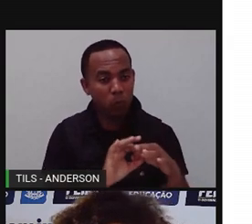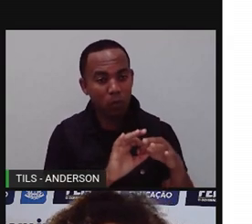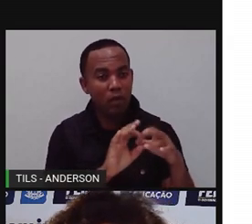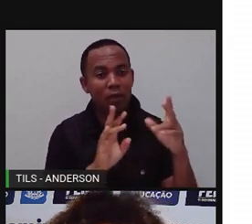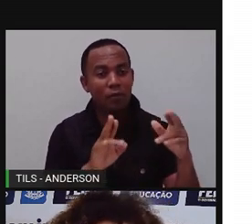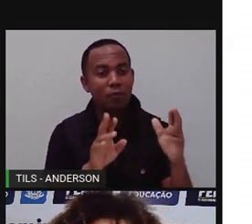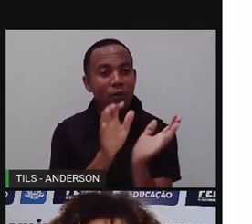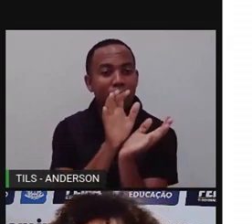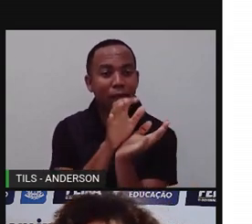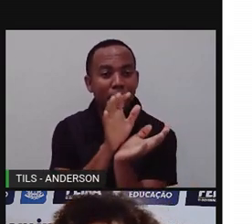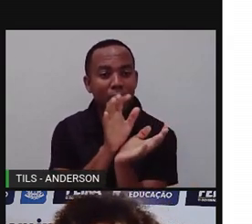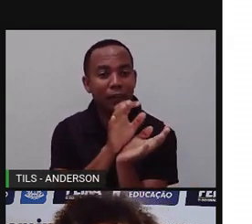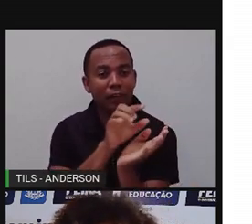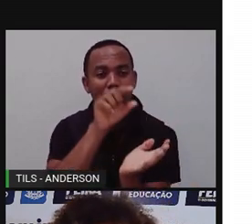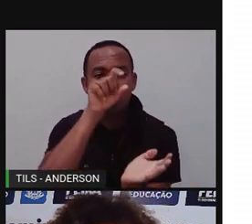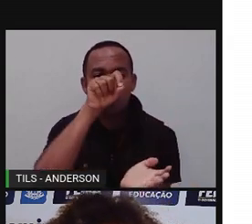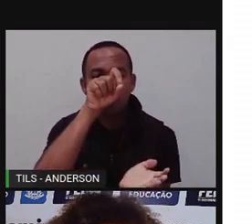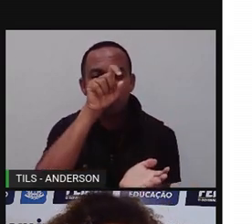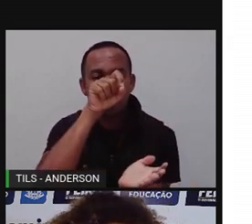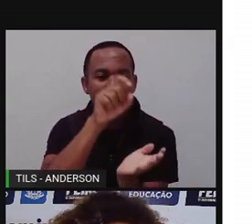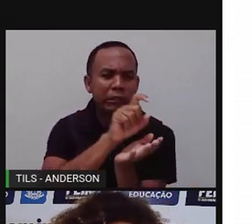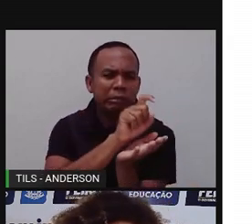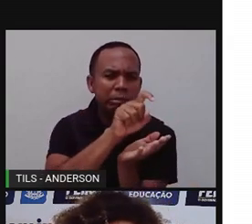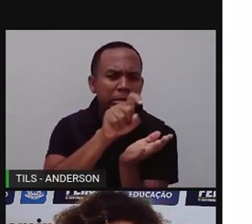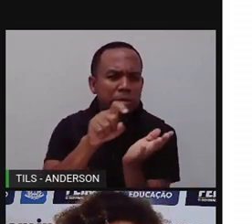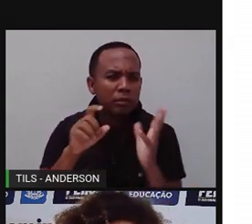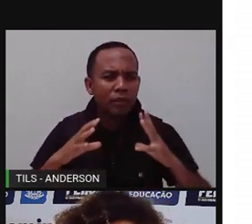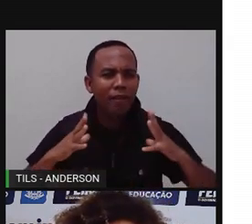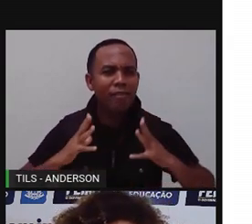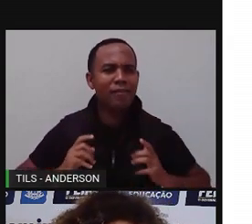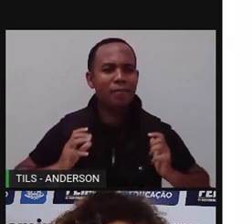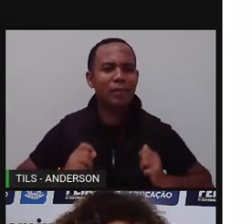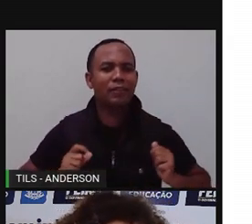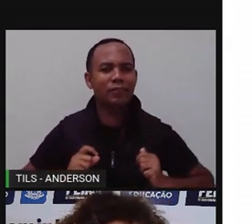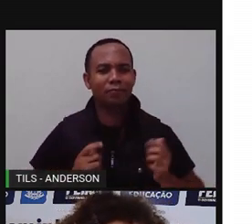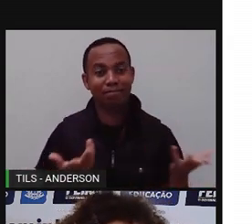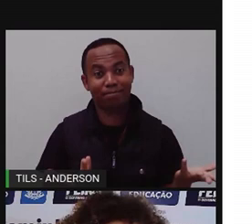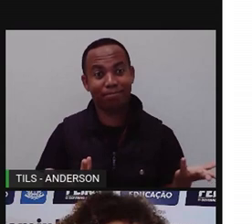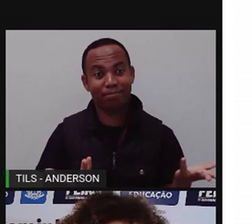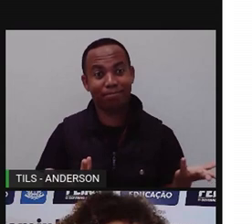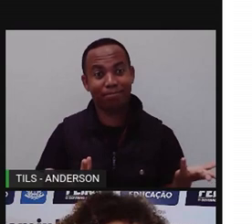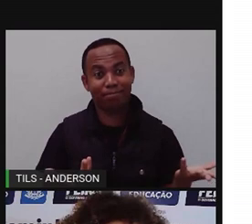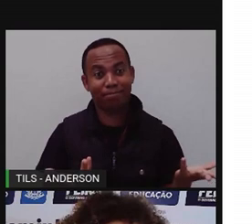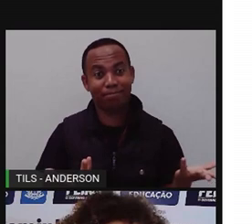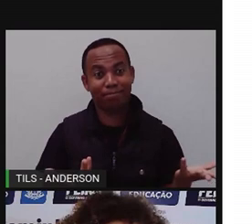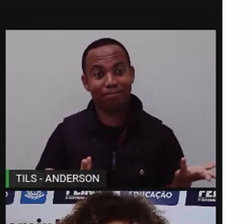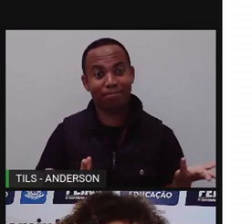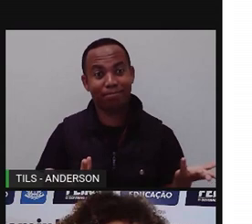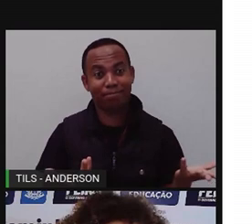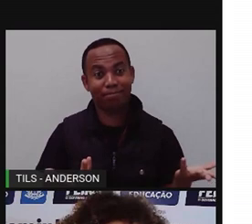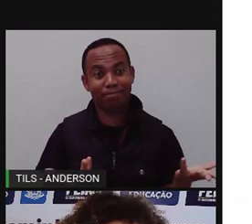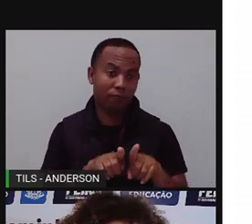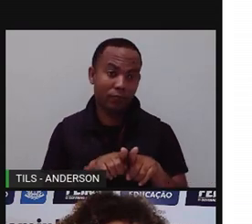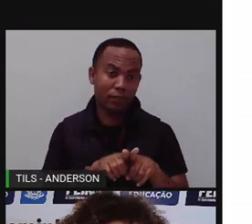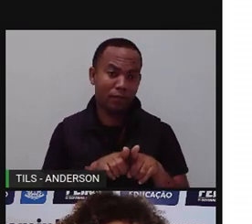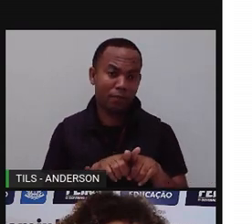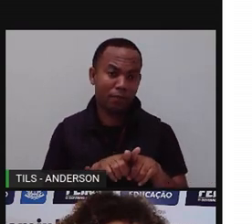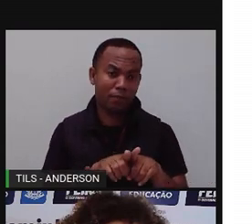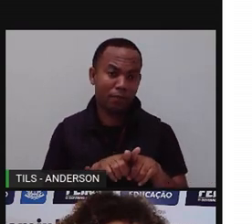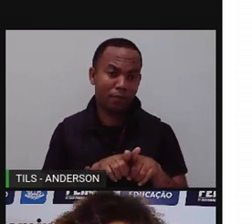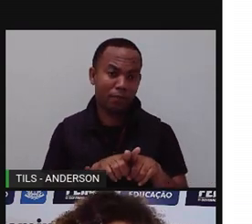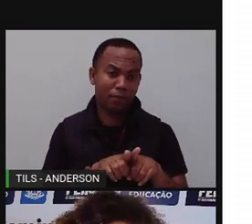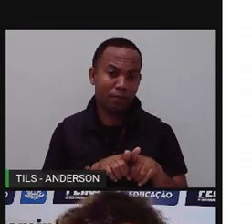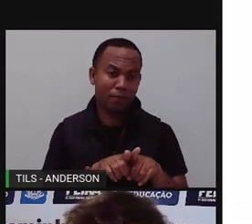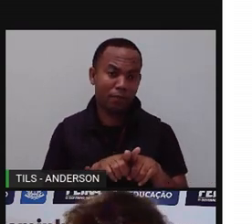foto do jacaré, né? Com o passarinho. Bom, e existe a relação que é